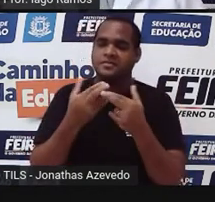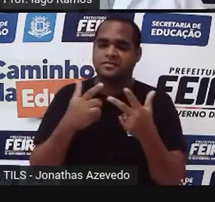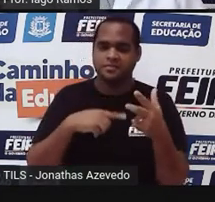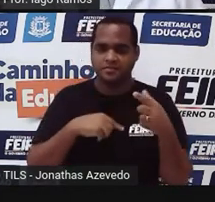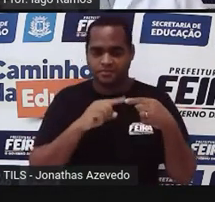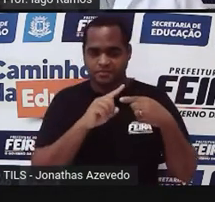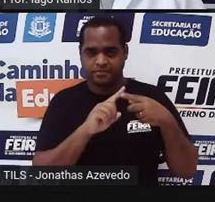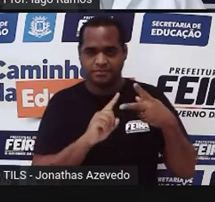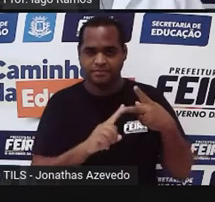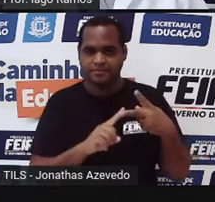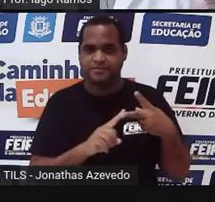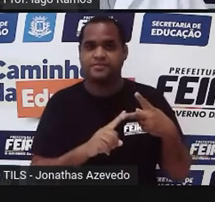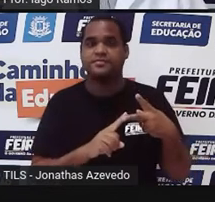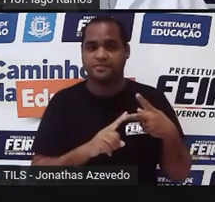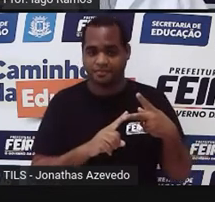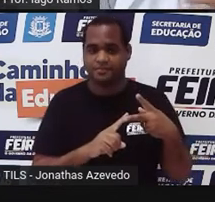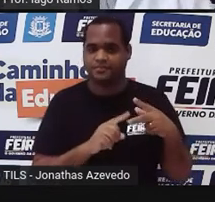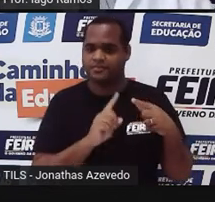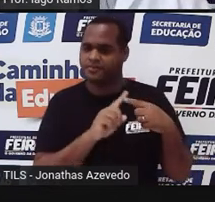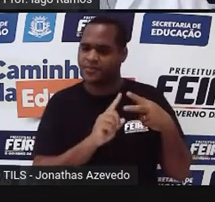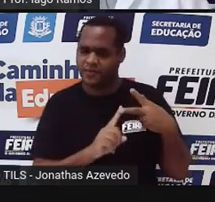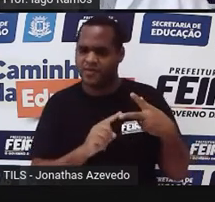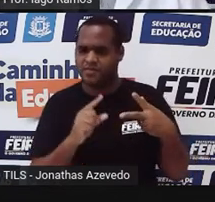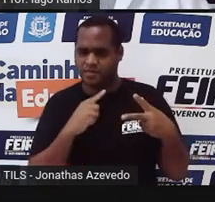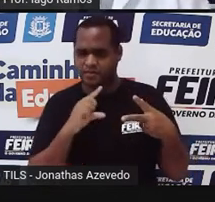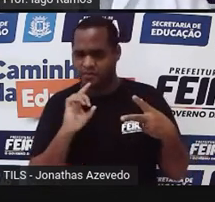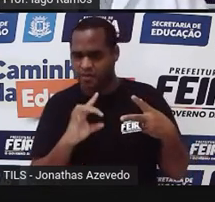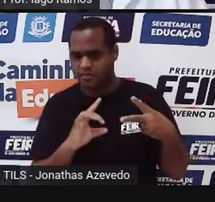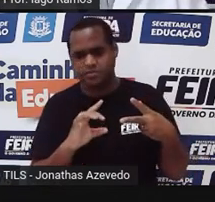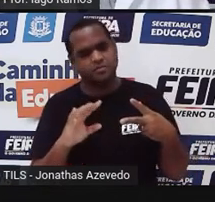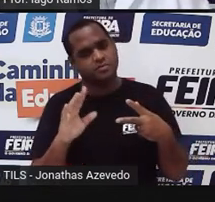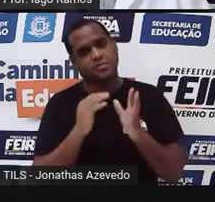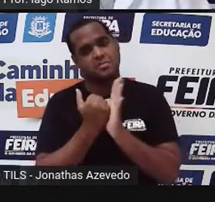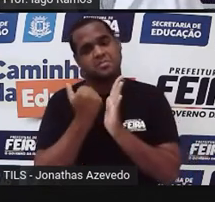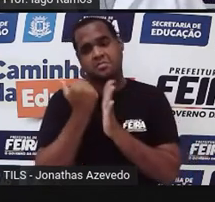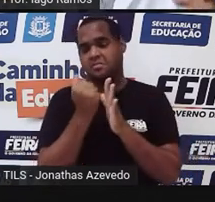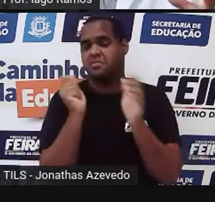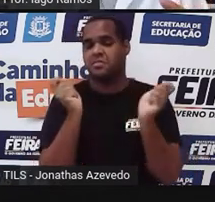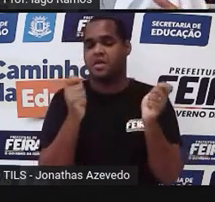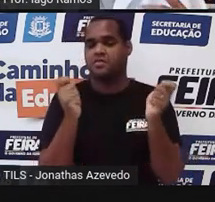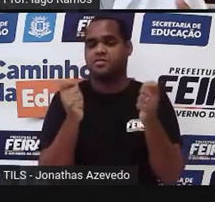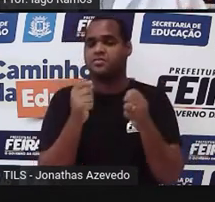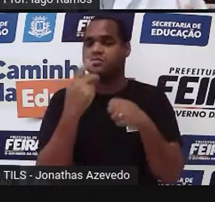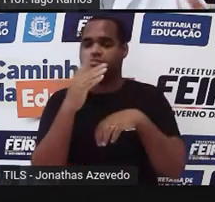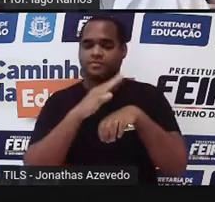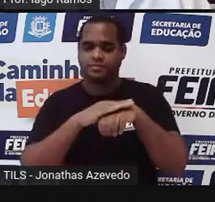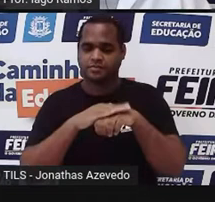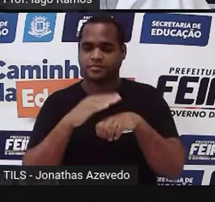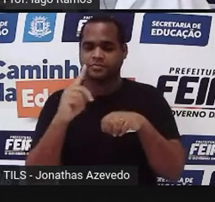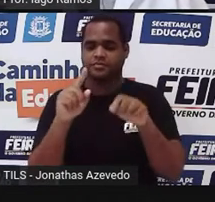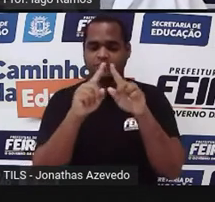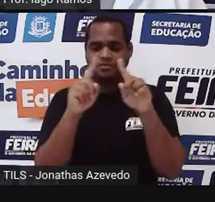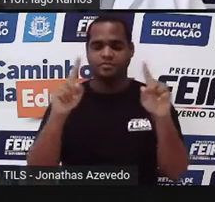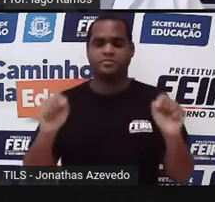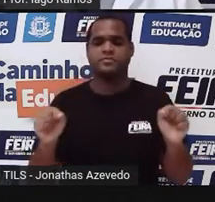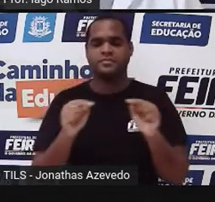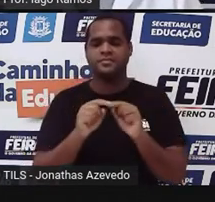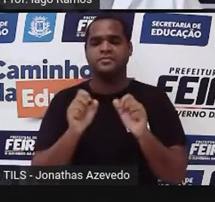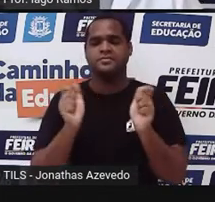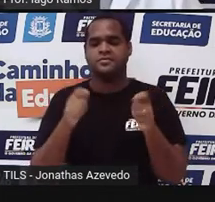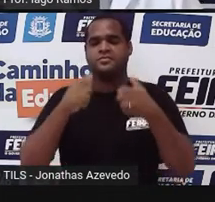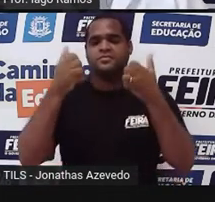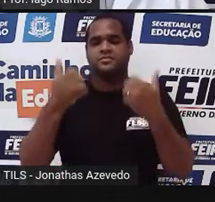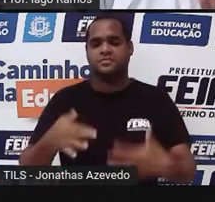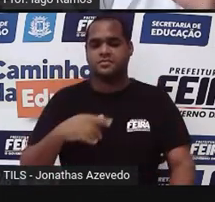dois... Aliás, eu falei dois, Mas será que é só dois? Pode ser mais, né? É quantos retângulos dá pra montar com essa figura?